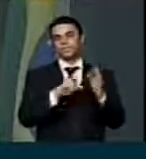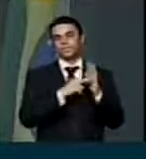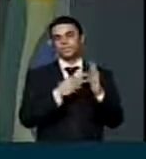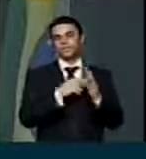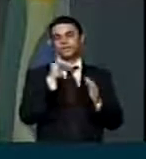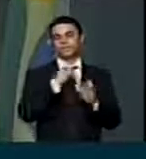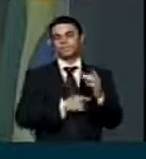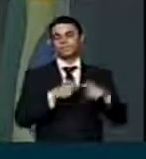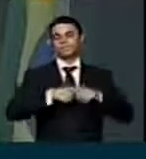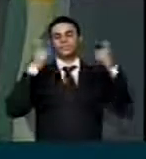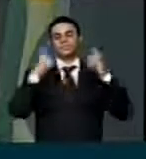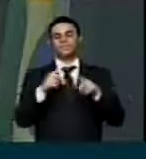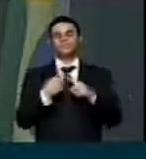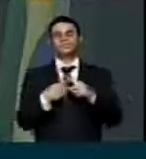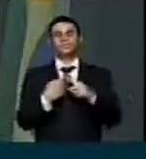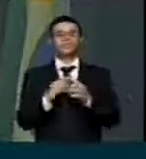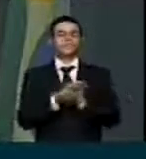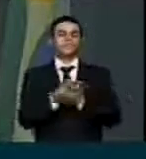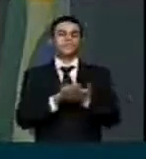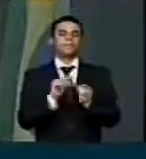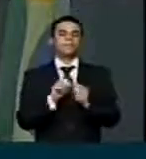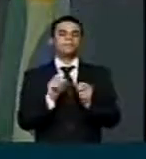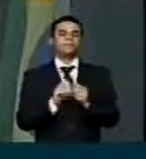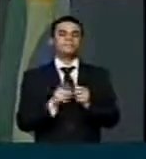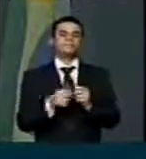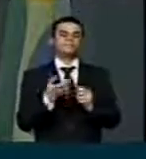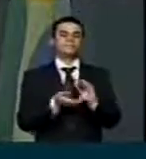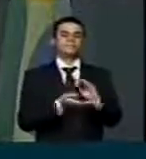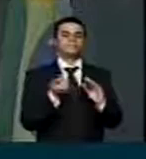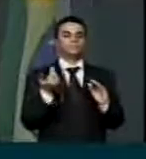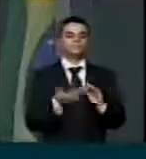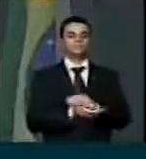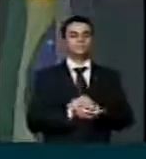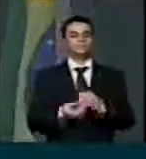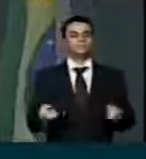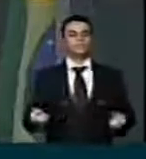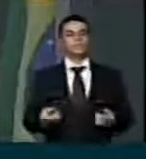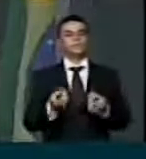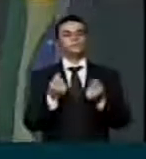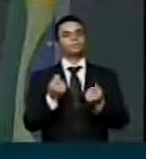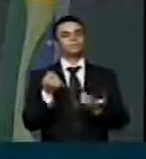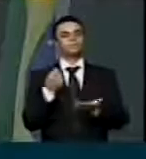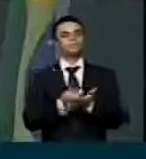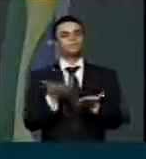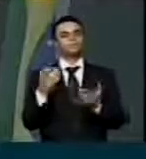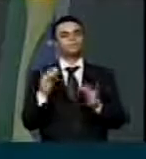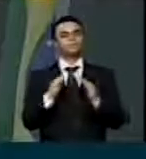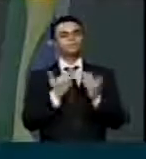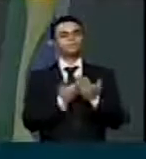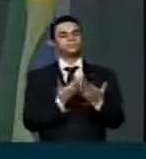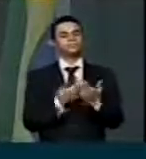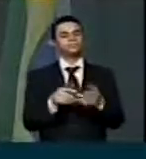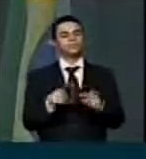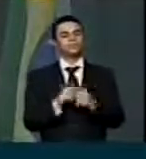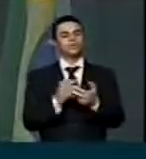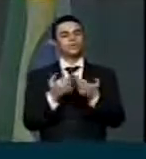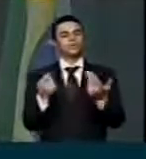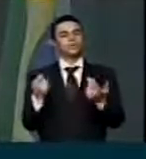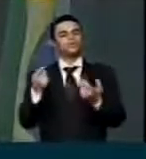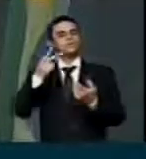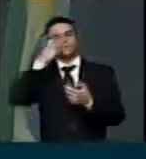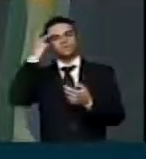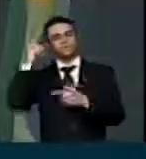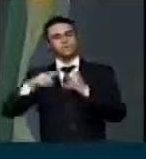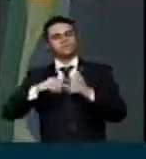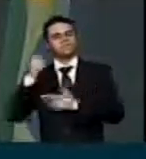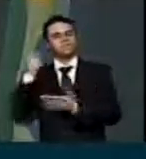corrige o direito de descontar despesa com escola, despesas que são legítimas do trabalhador,